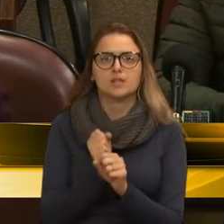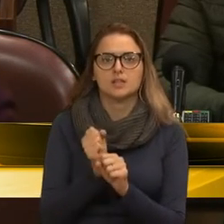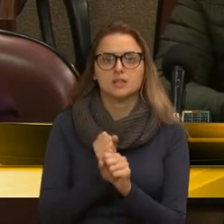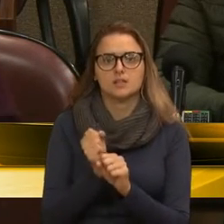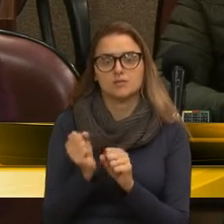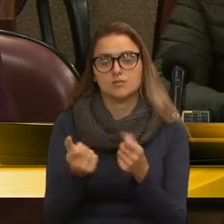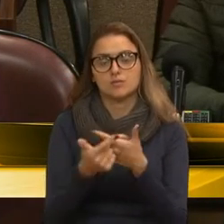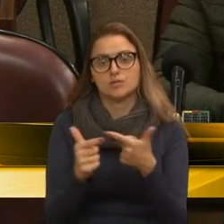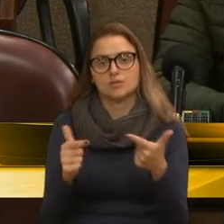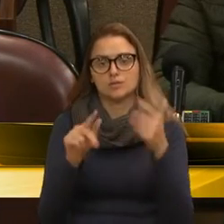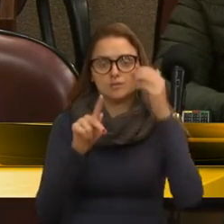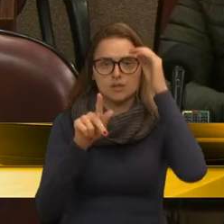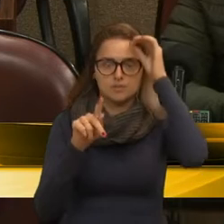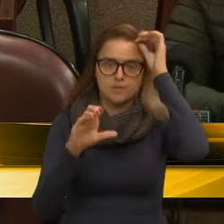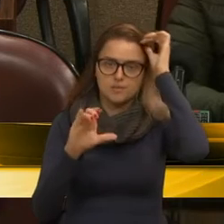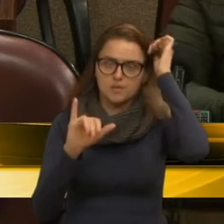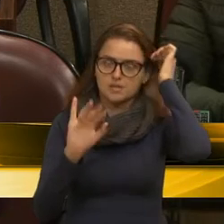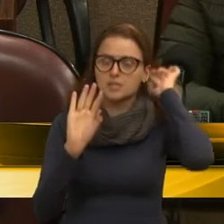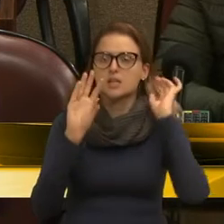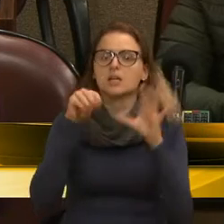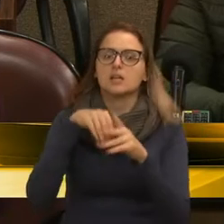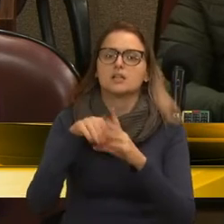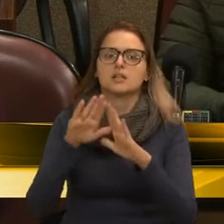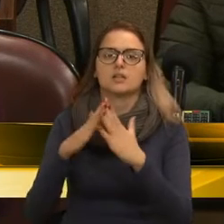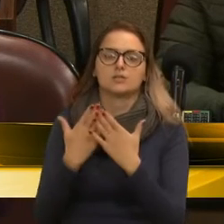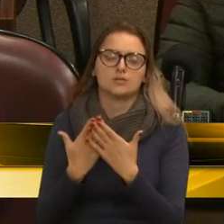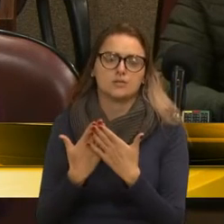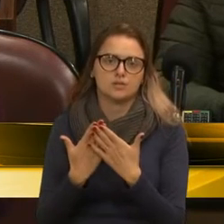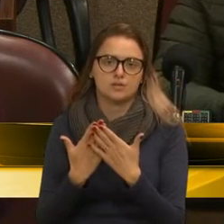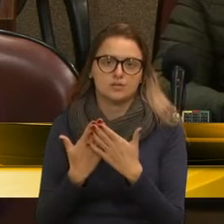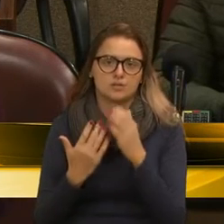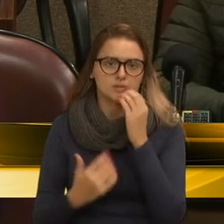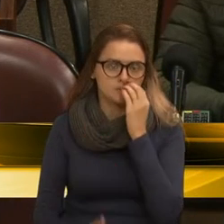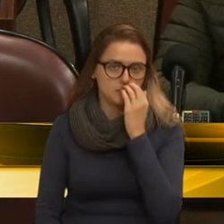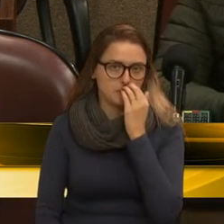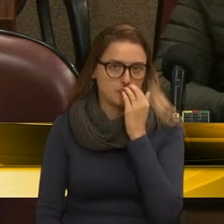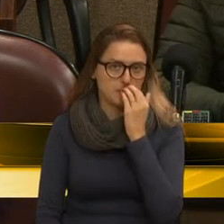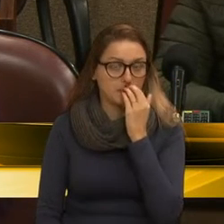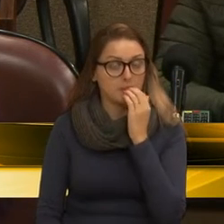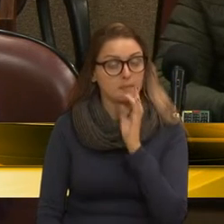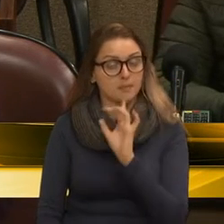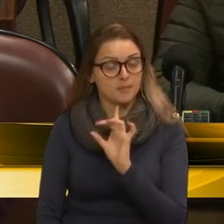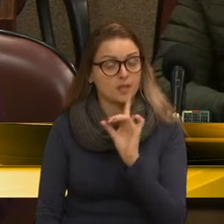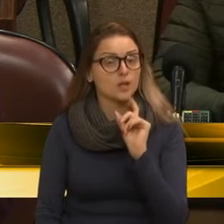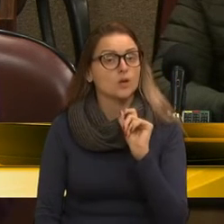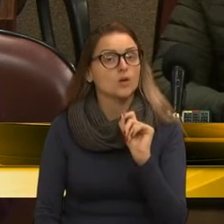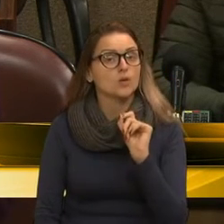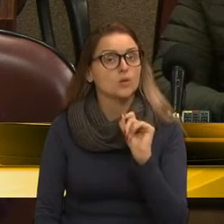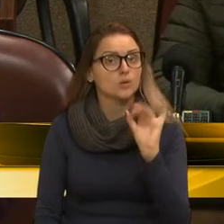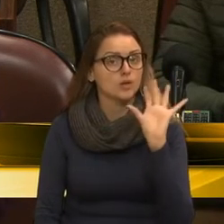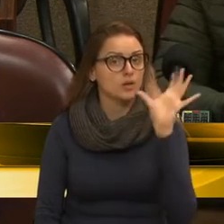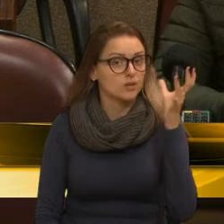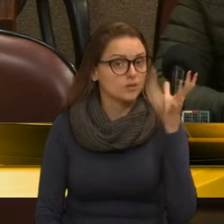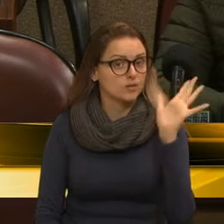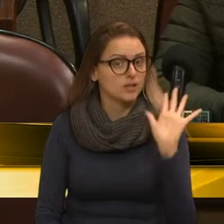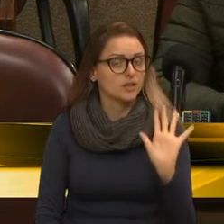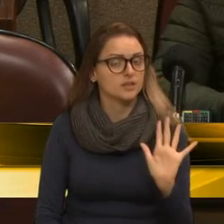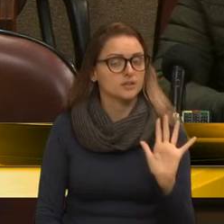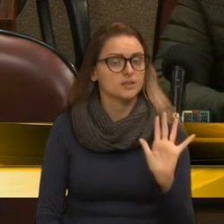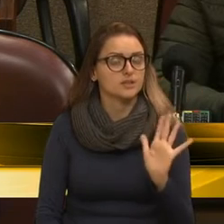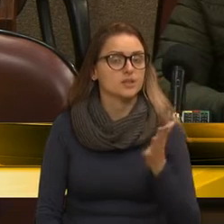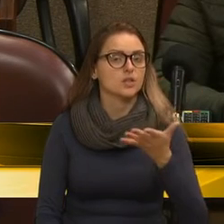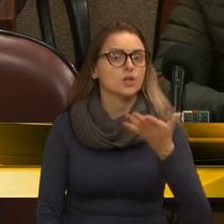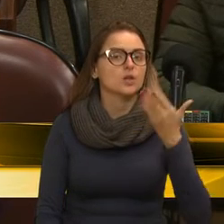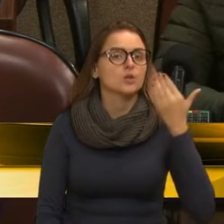existe PPCI nas escolas municipais, a qual, em outros